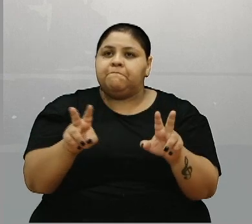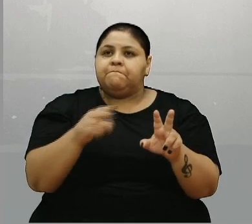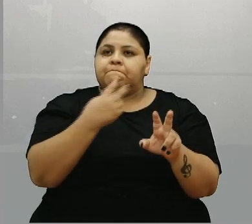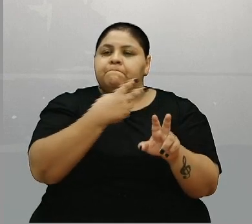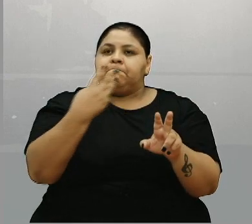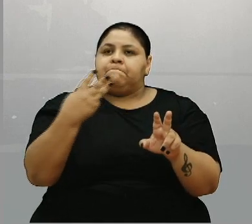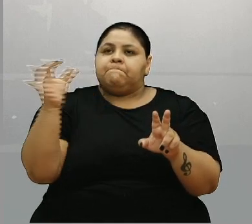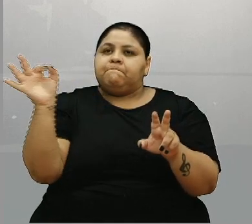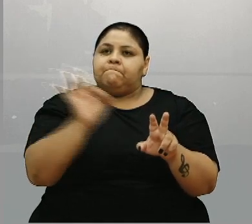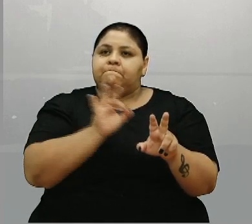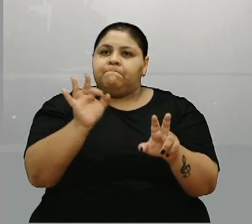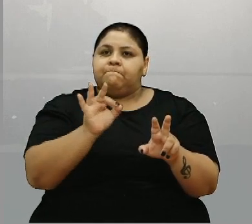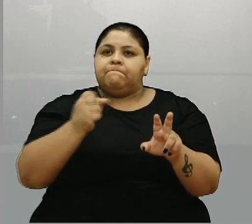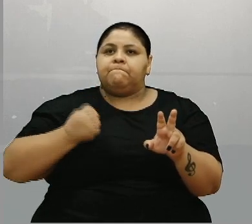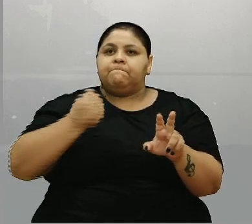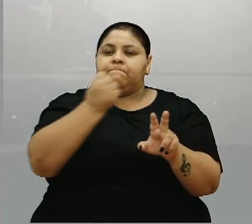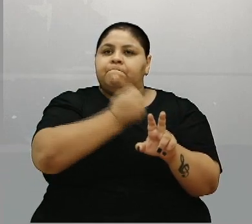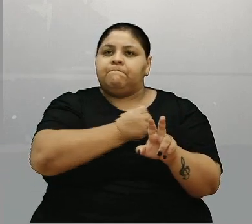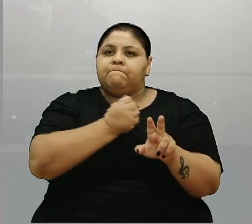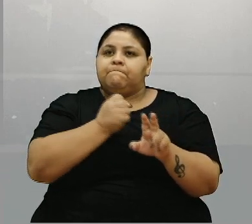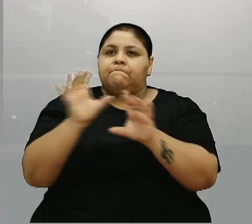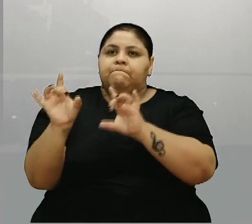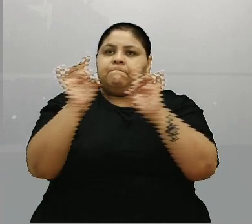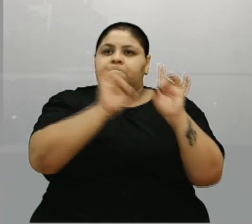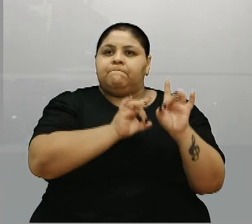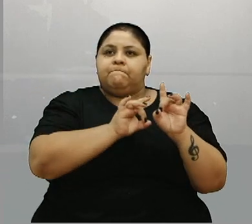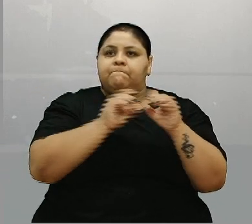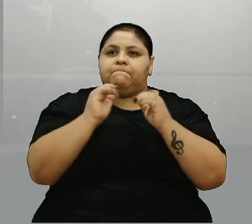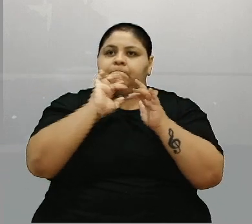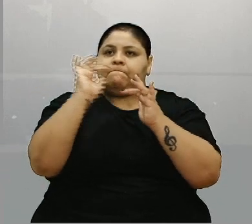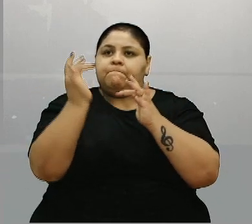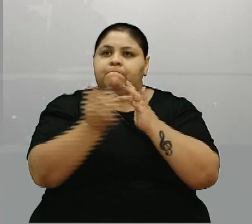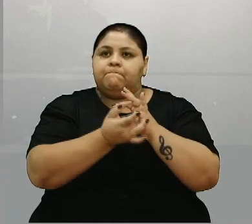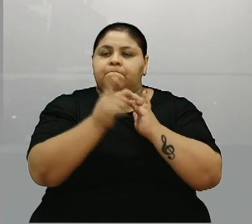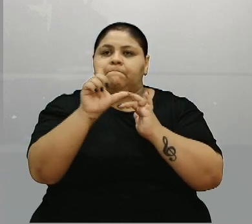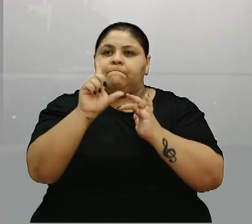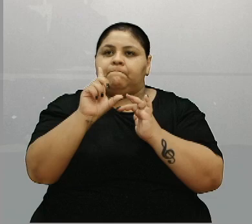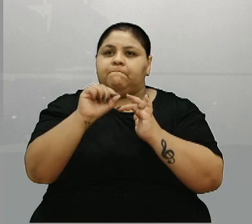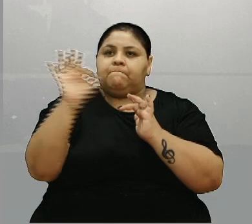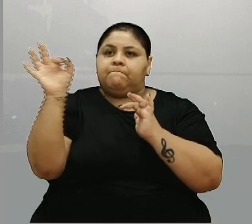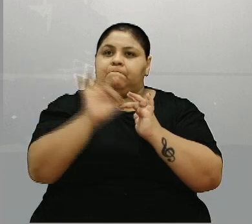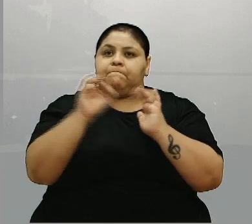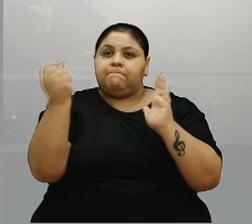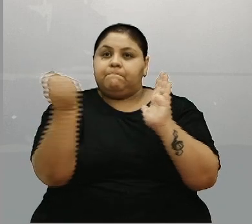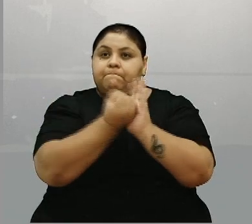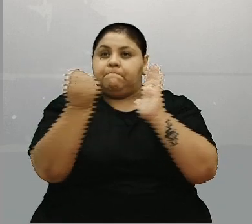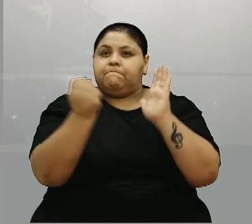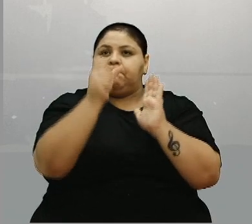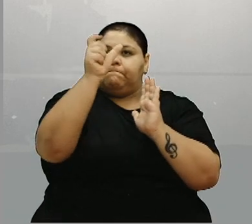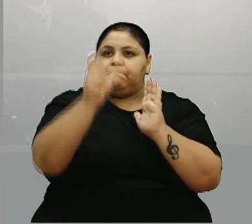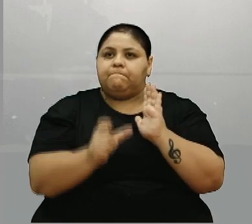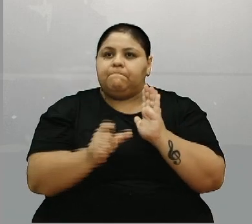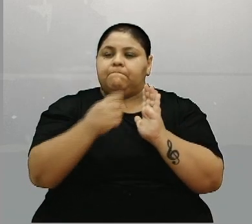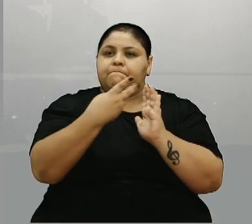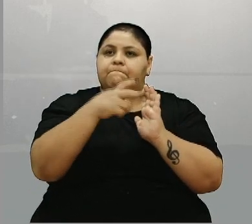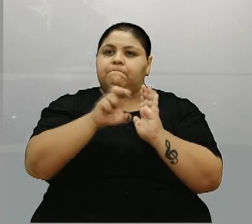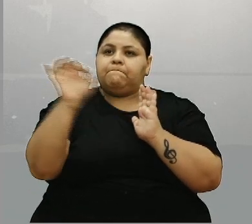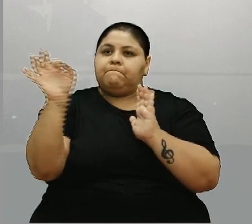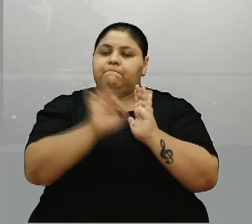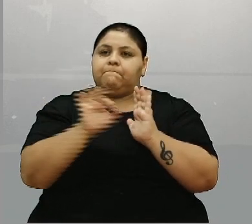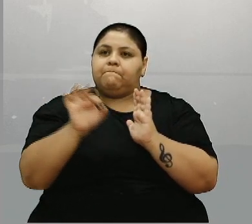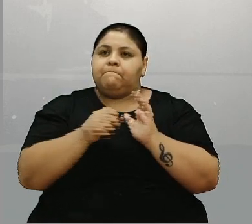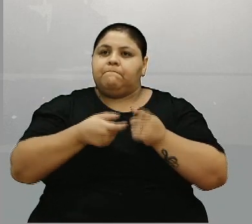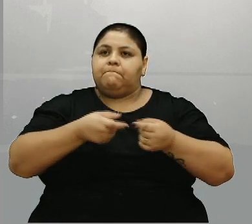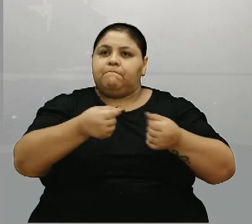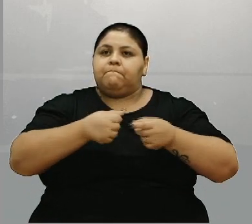23% o número de seguidores nas redes sociais, 10% o número de pessoas impactadas na mídia, 25% a receita total,